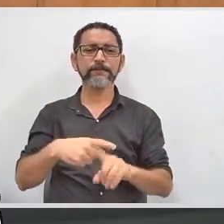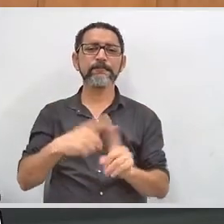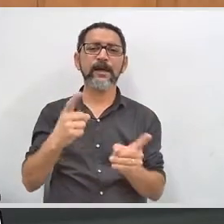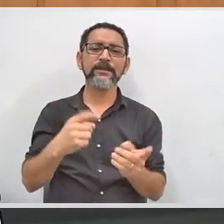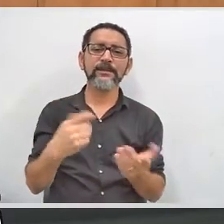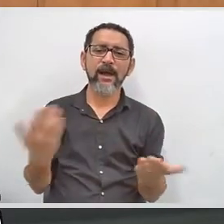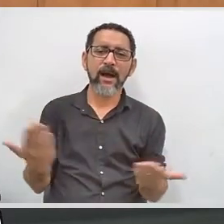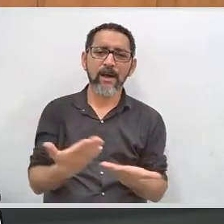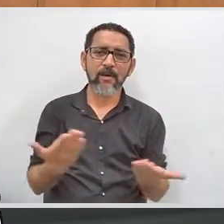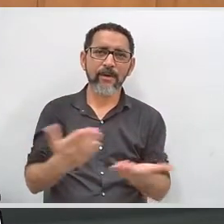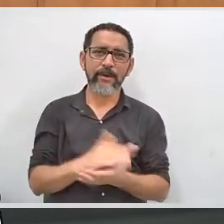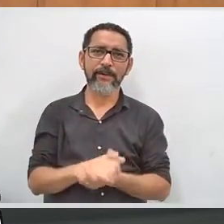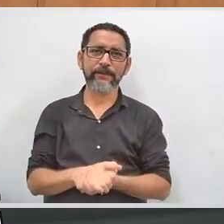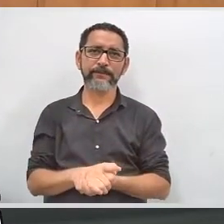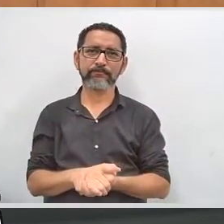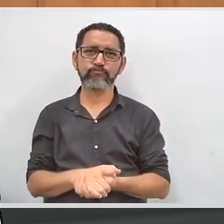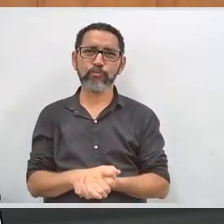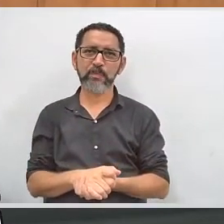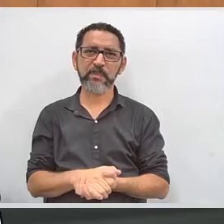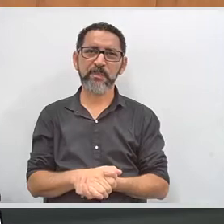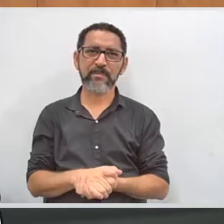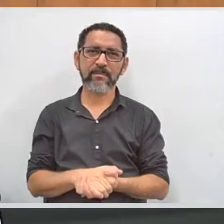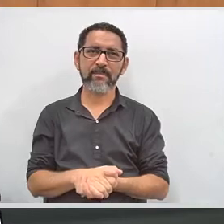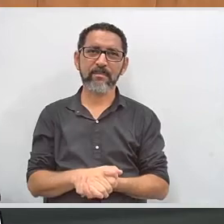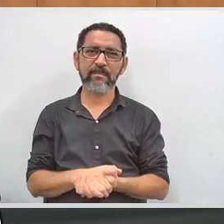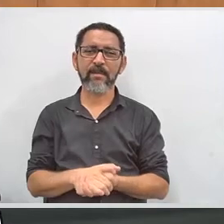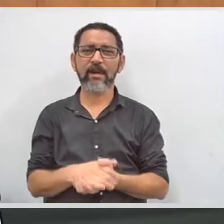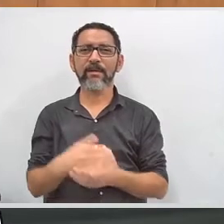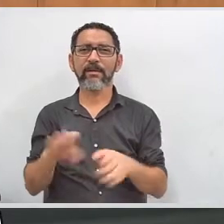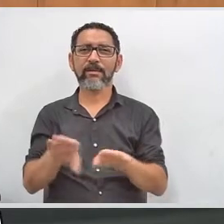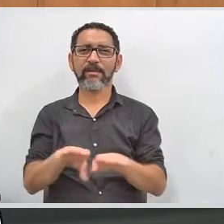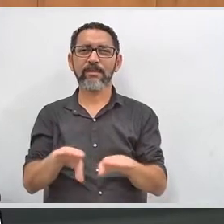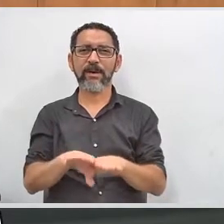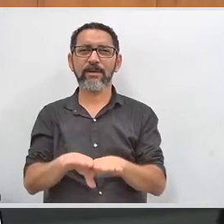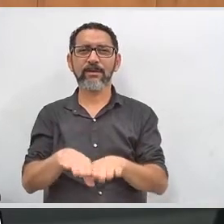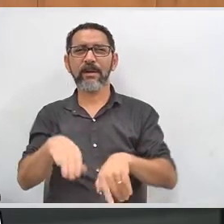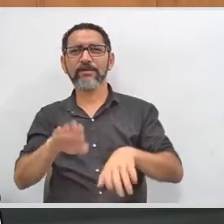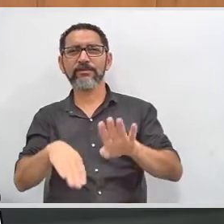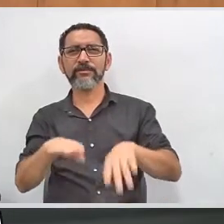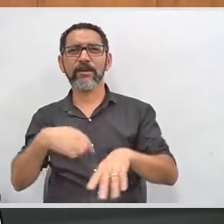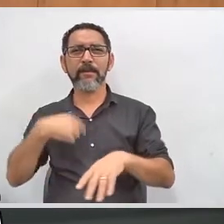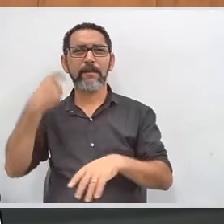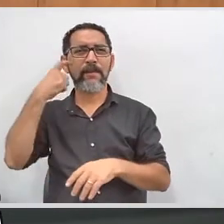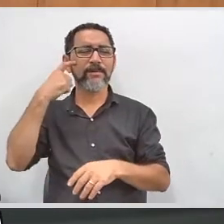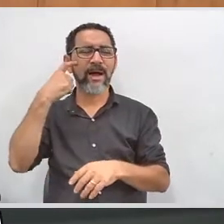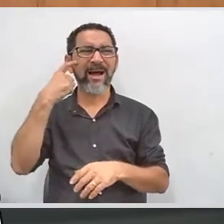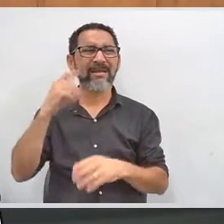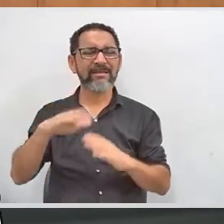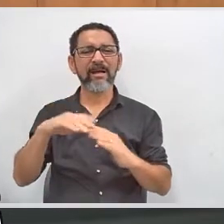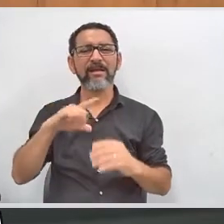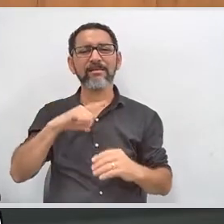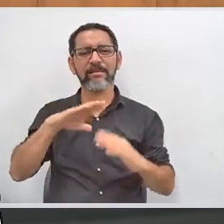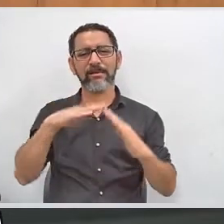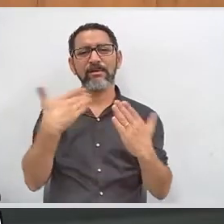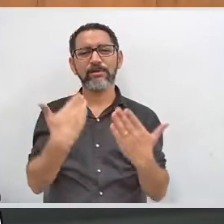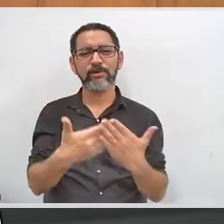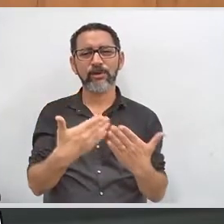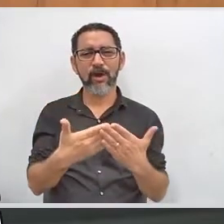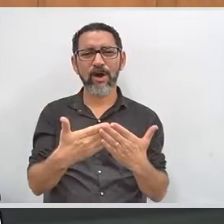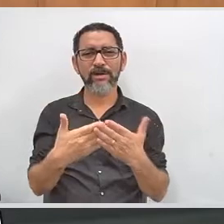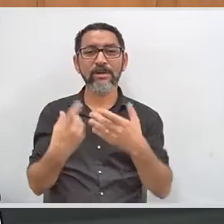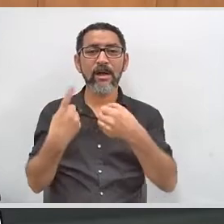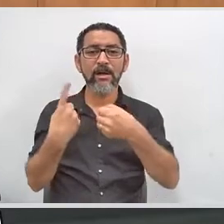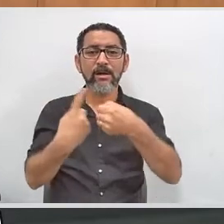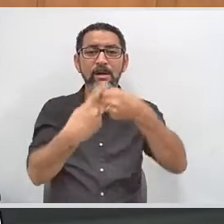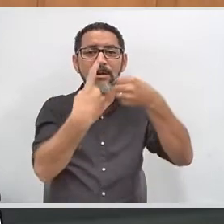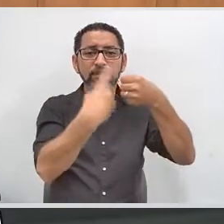uma rede muito mais antiga do que isso. e muito periférica. Então, a gente tem escolas em lugares